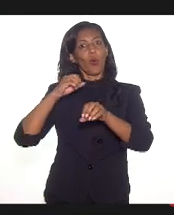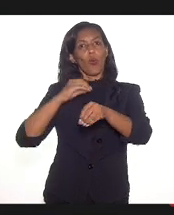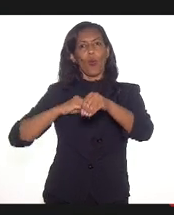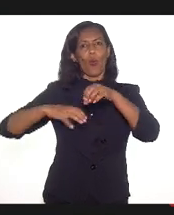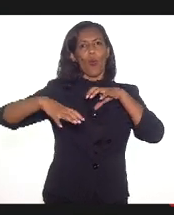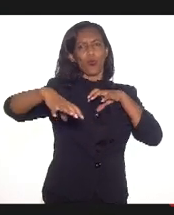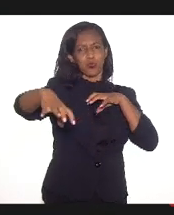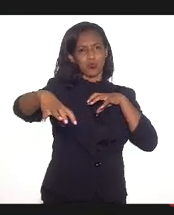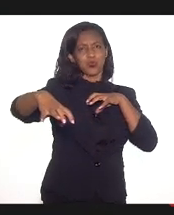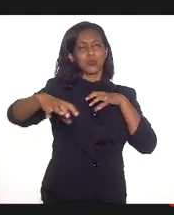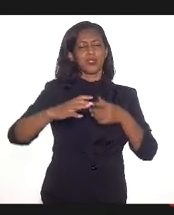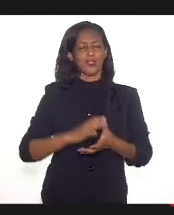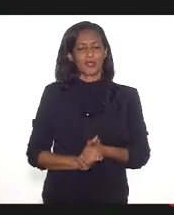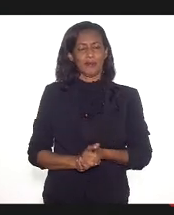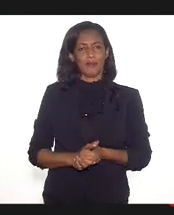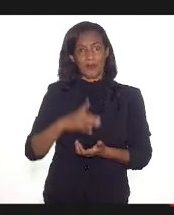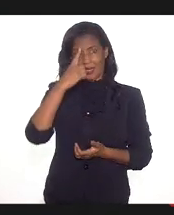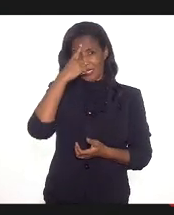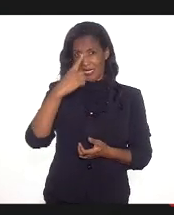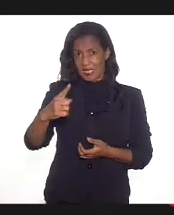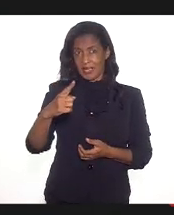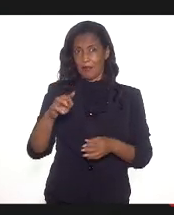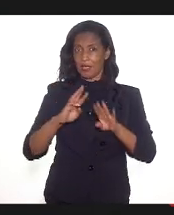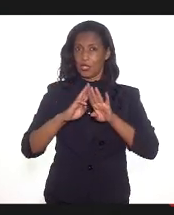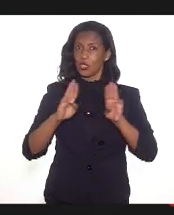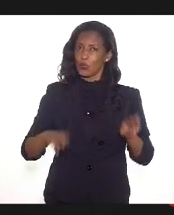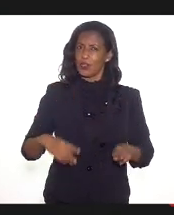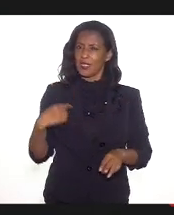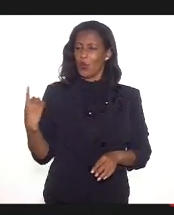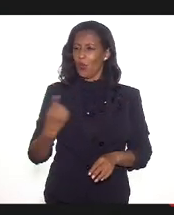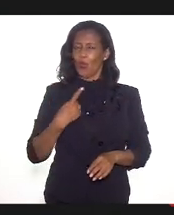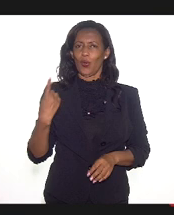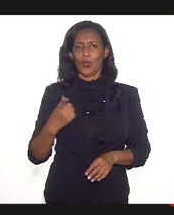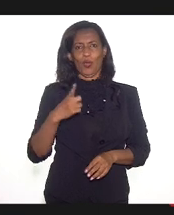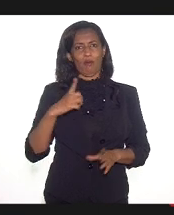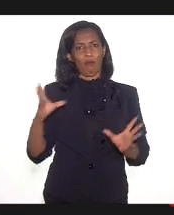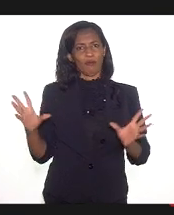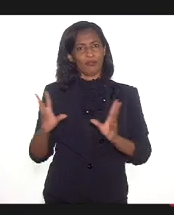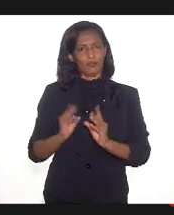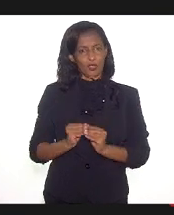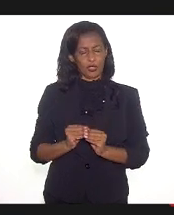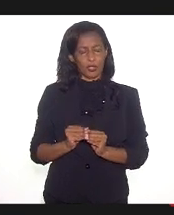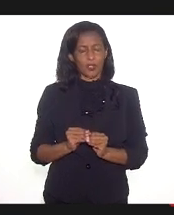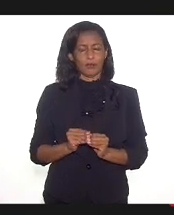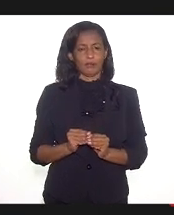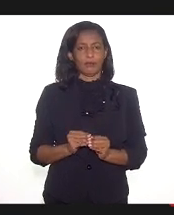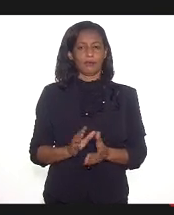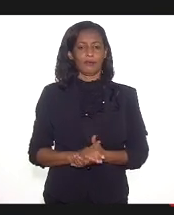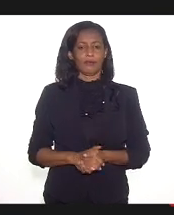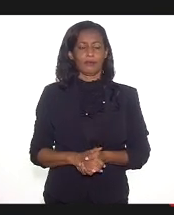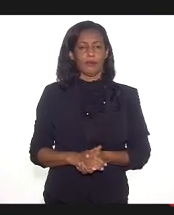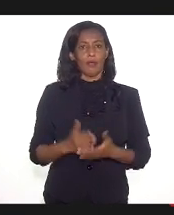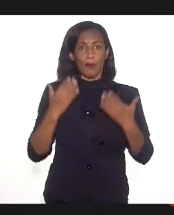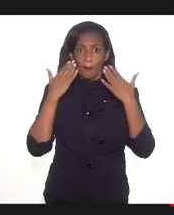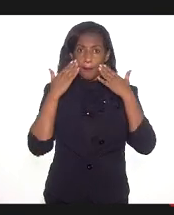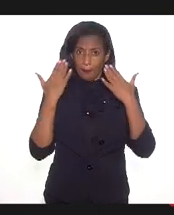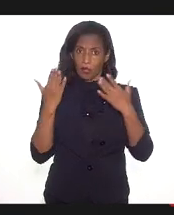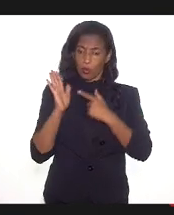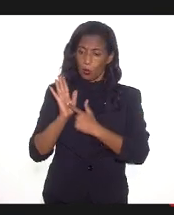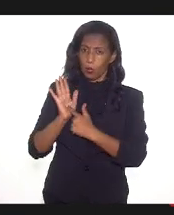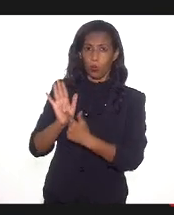a semana de museus que nós estamos aqui finalizando nesse final de semana mostra isso,